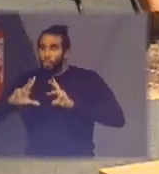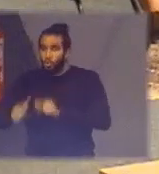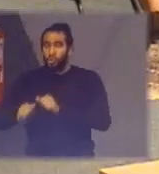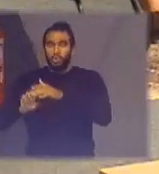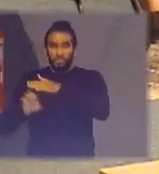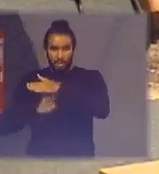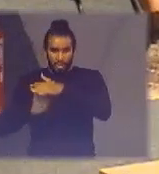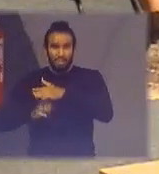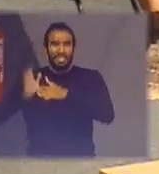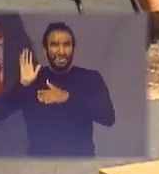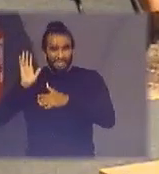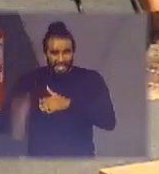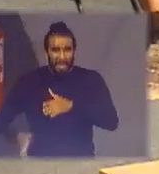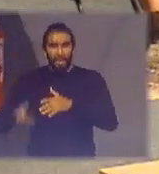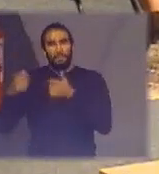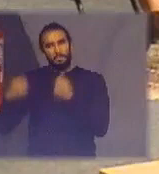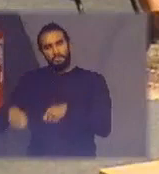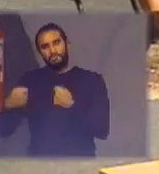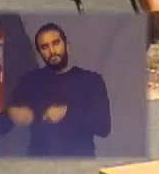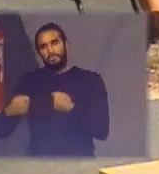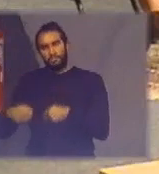já deveriam